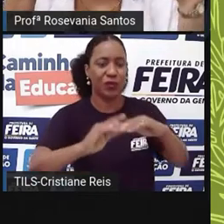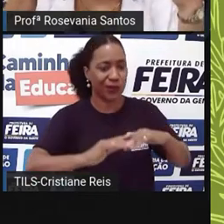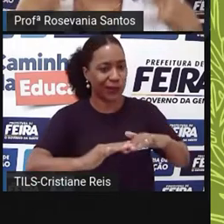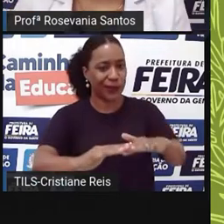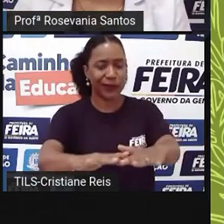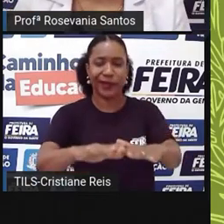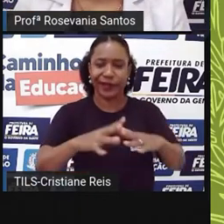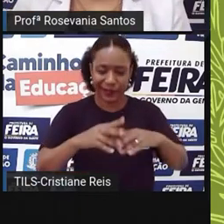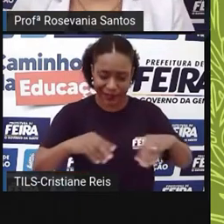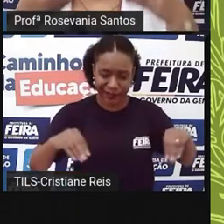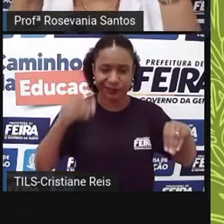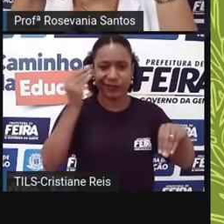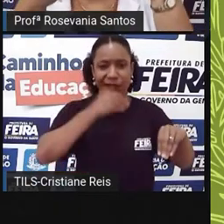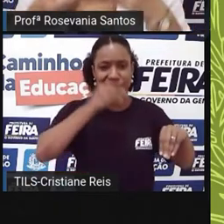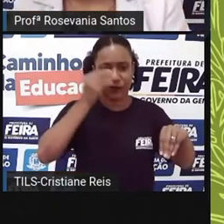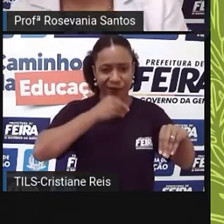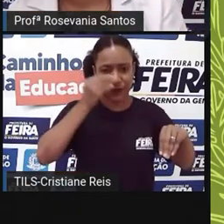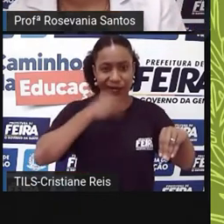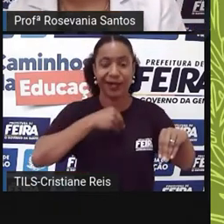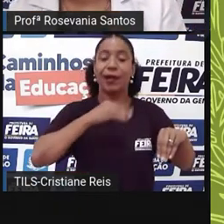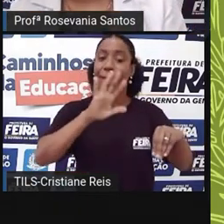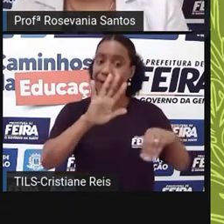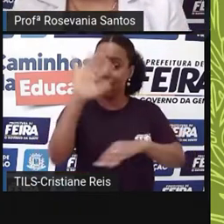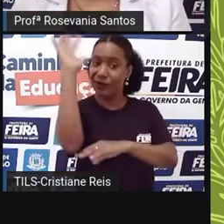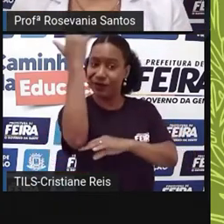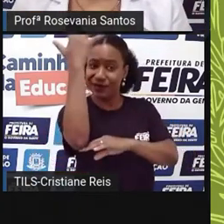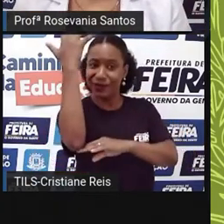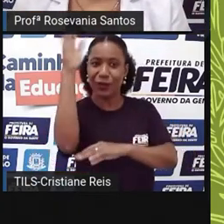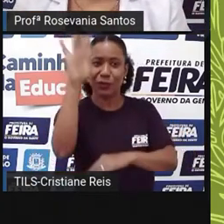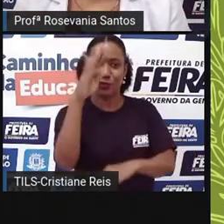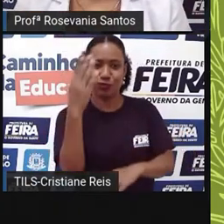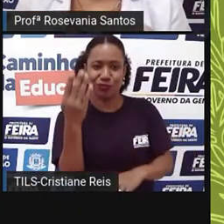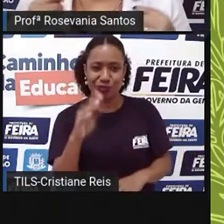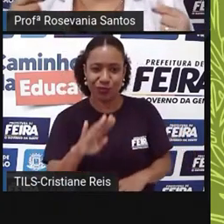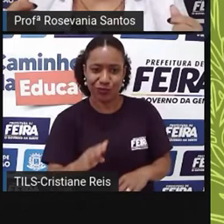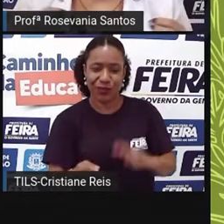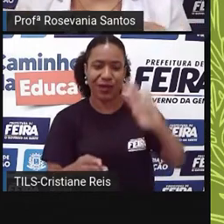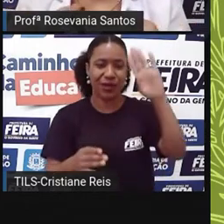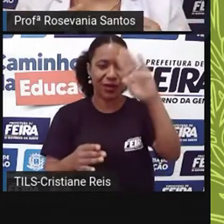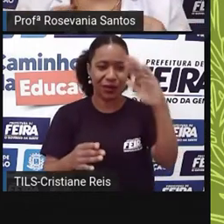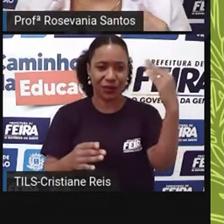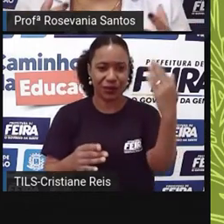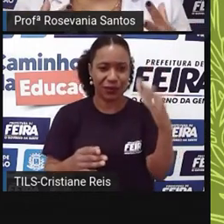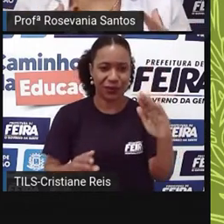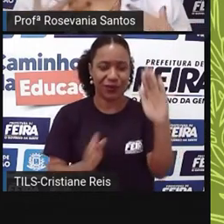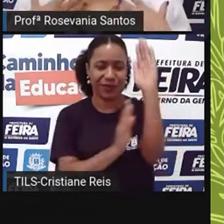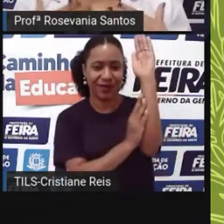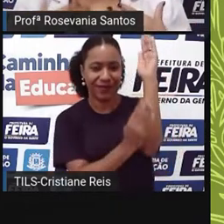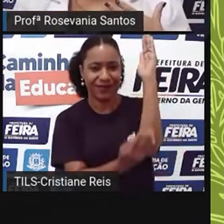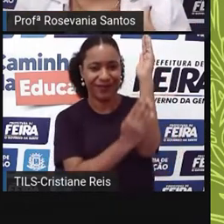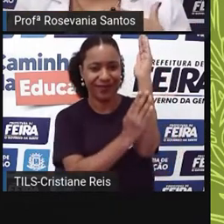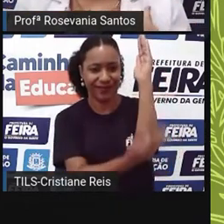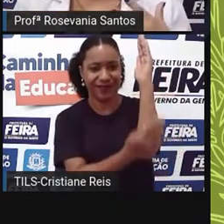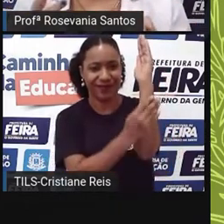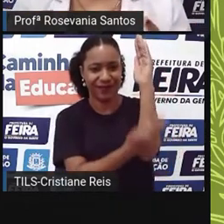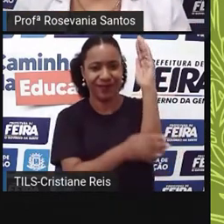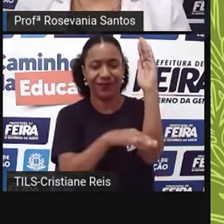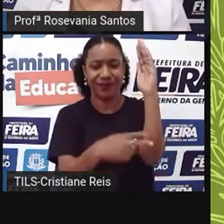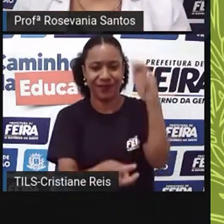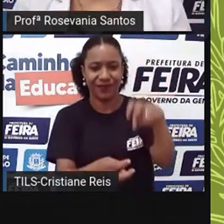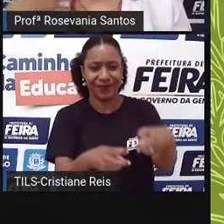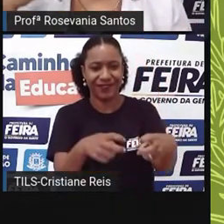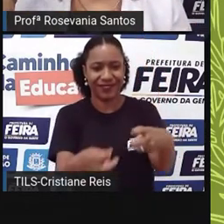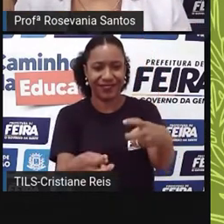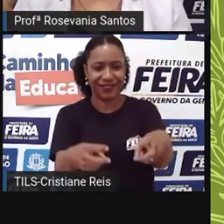Ela de novo deposita a folha, de novo deposita ali, né, as cascas da, né, pedacinho do próprio tronco, né,